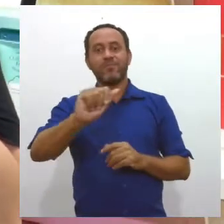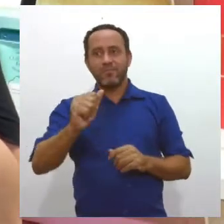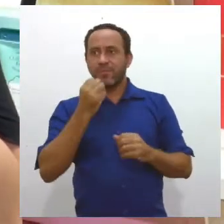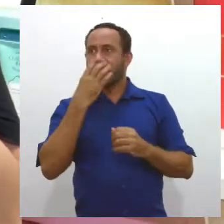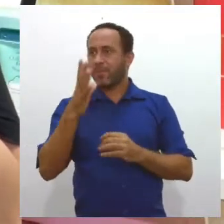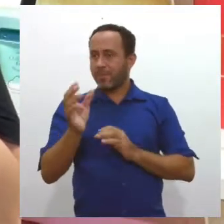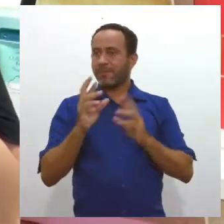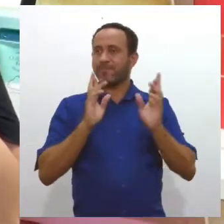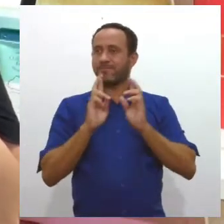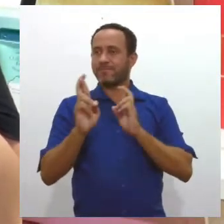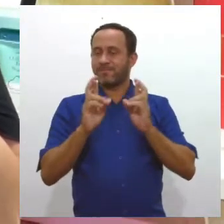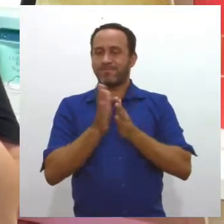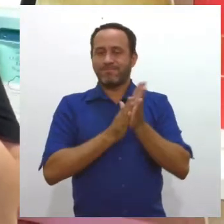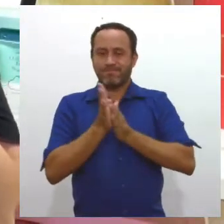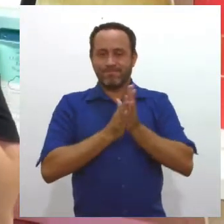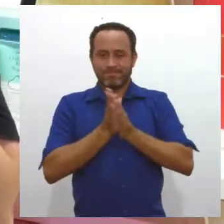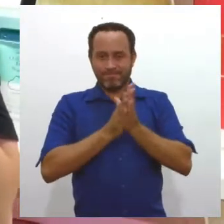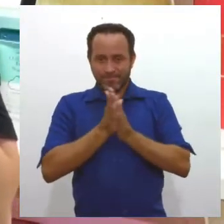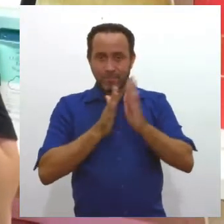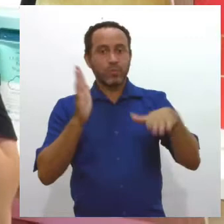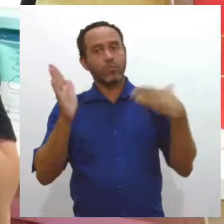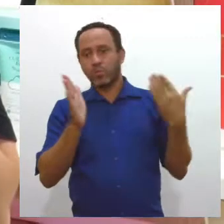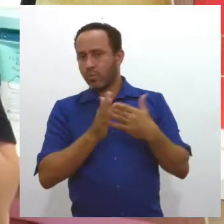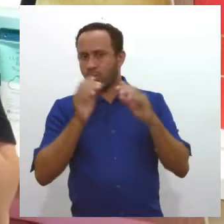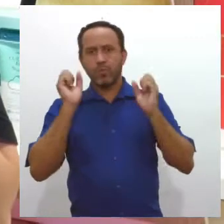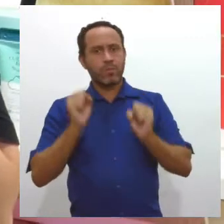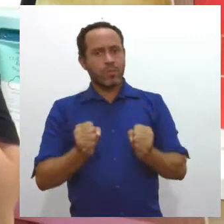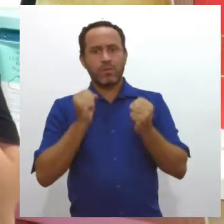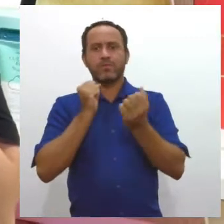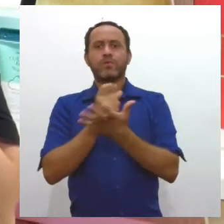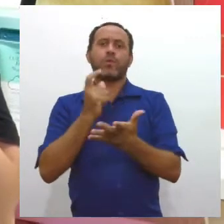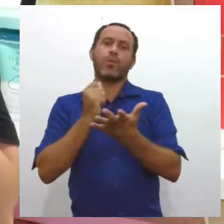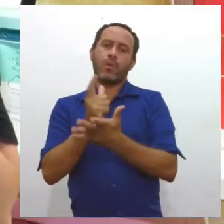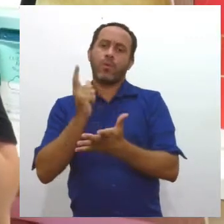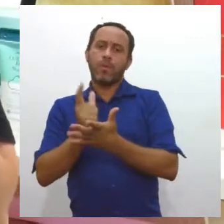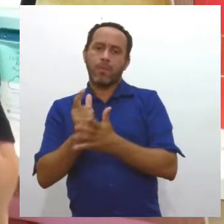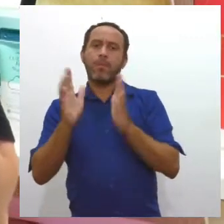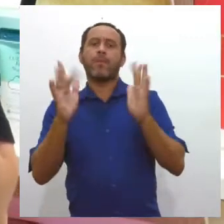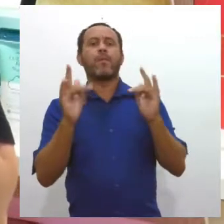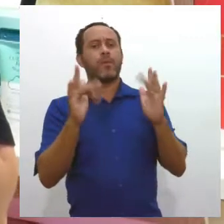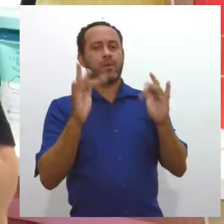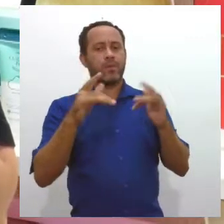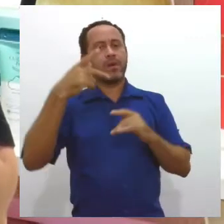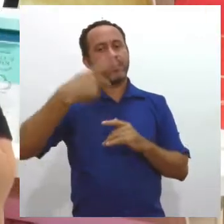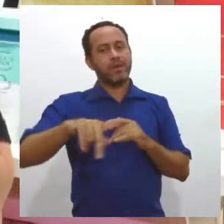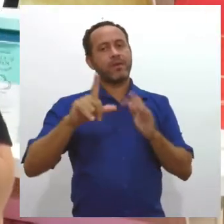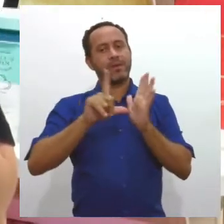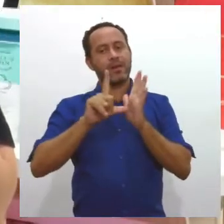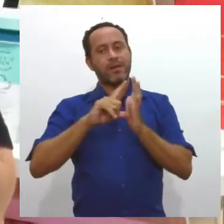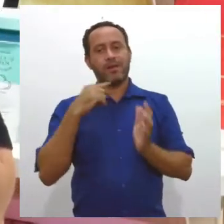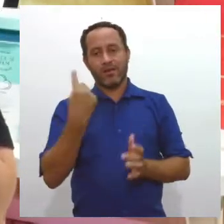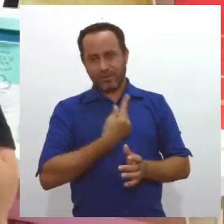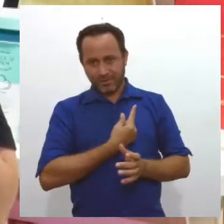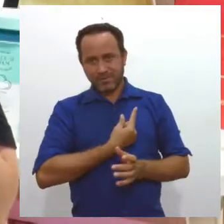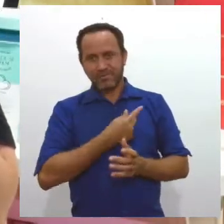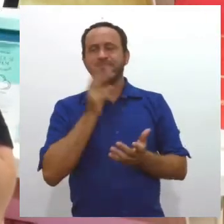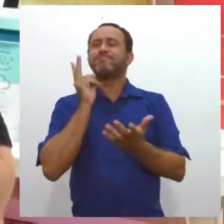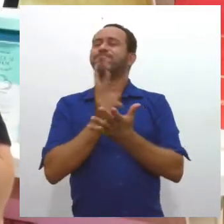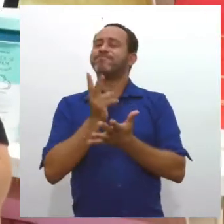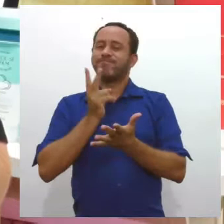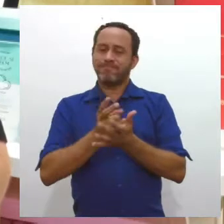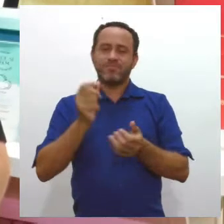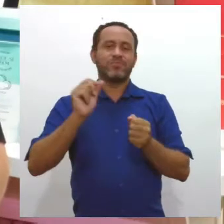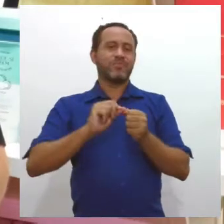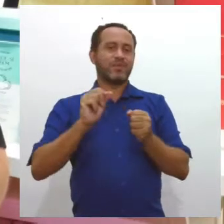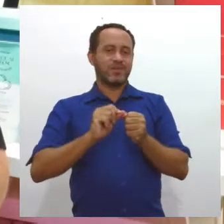planeja, se programa para que todo mundo tenha a oportunidade de comprar o presente dos namorados aqui em nossa loja. A gente sempre faz um